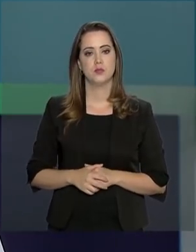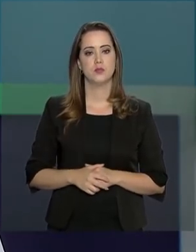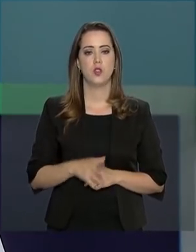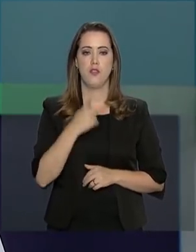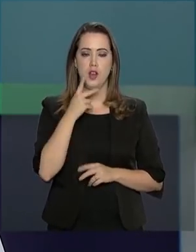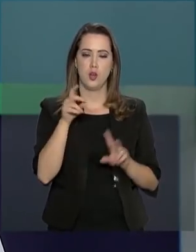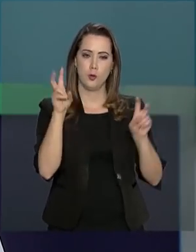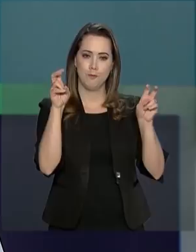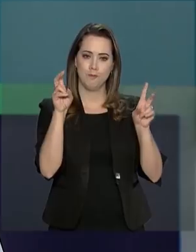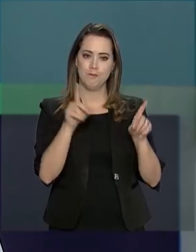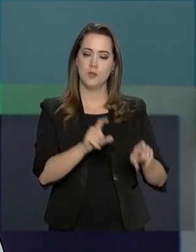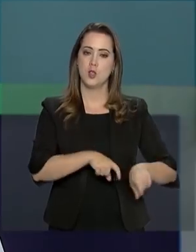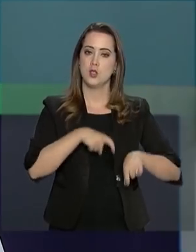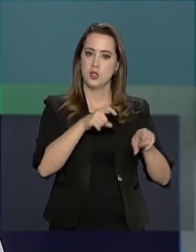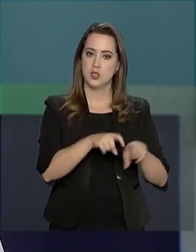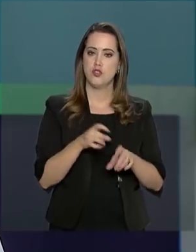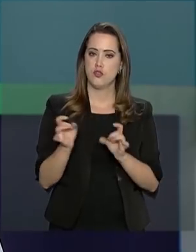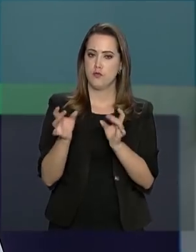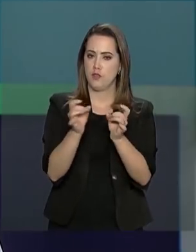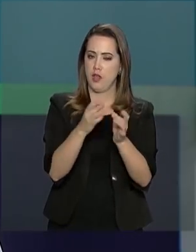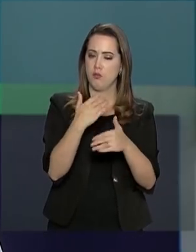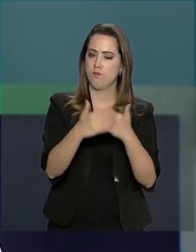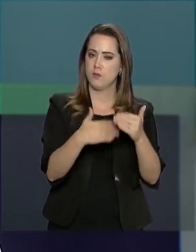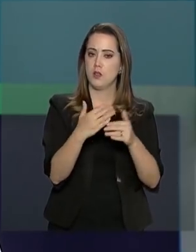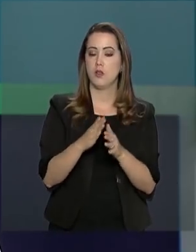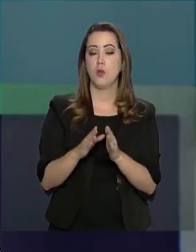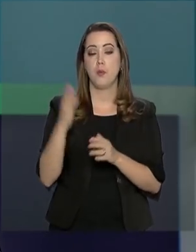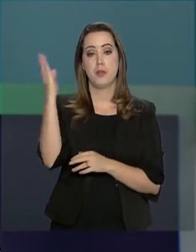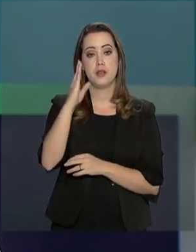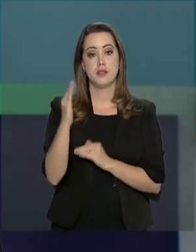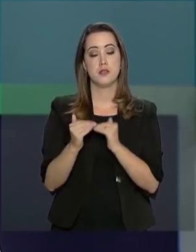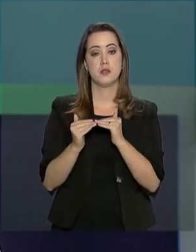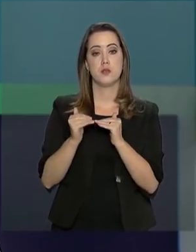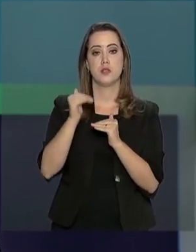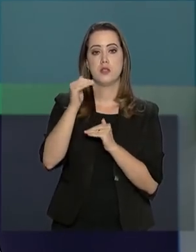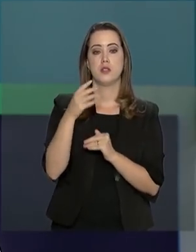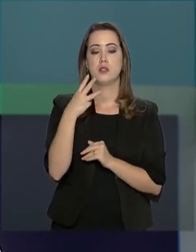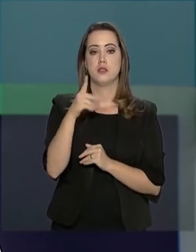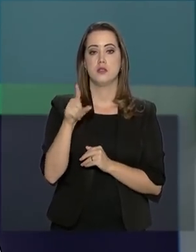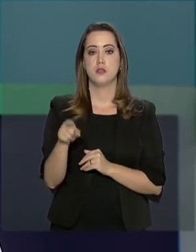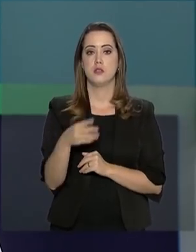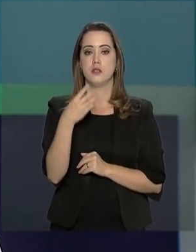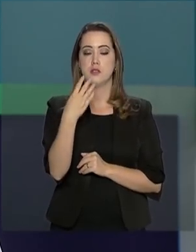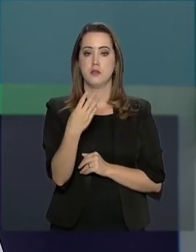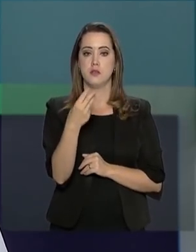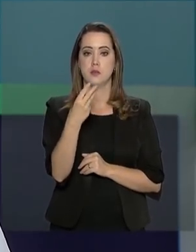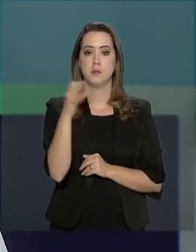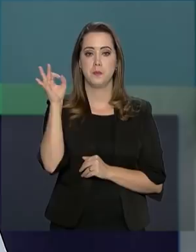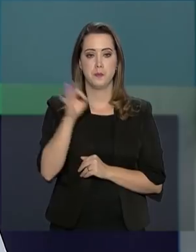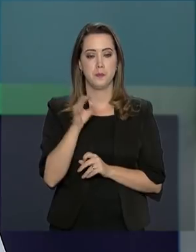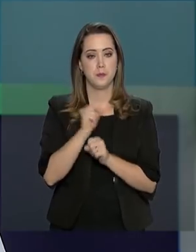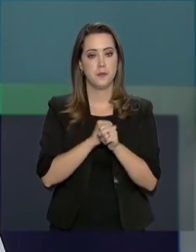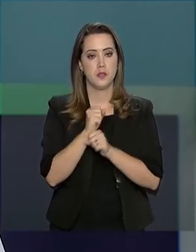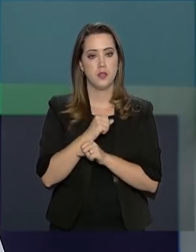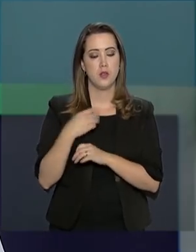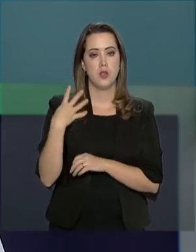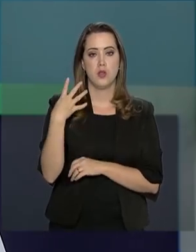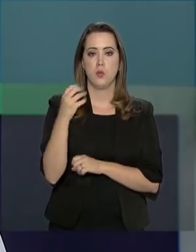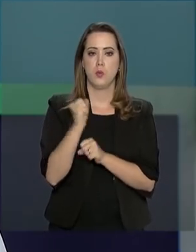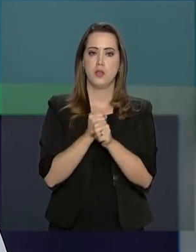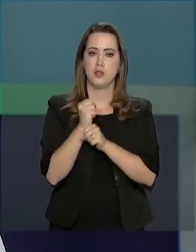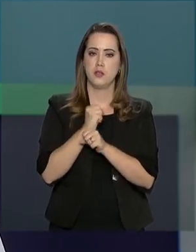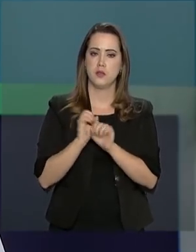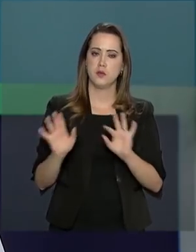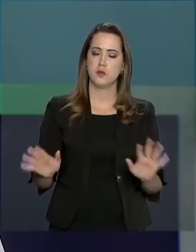o agronegócio, que no Brasil cresce cerca de 3,43% ao ano. Nas últimas quatro